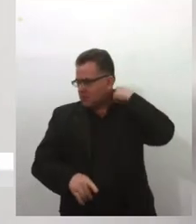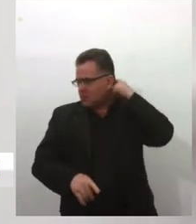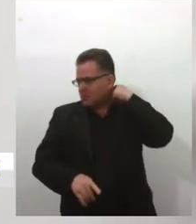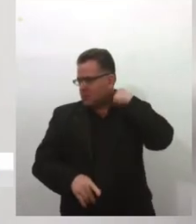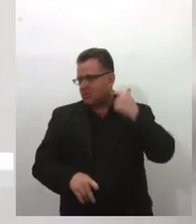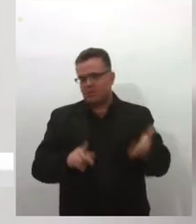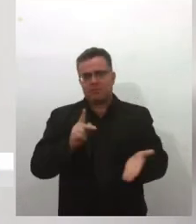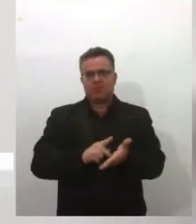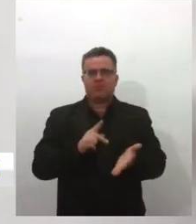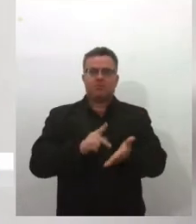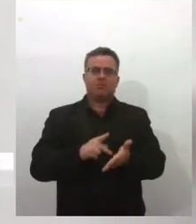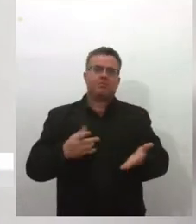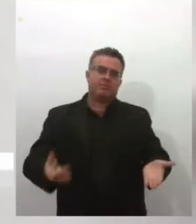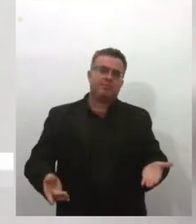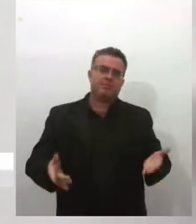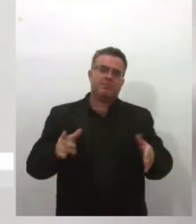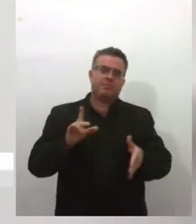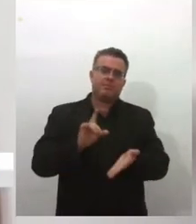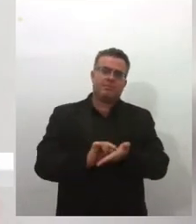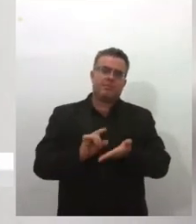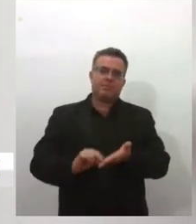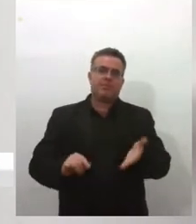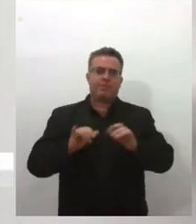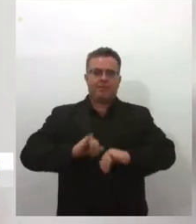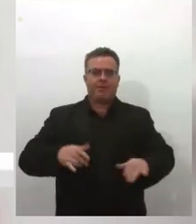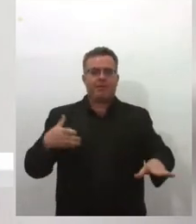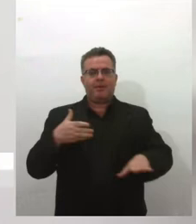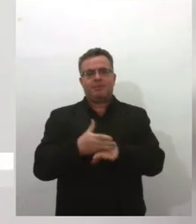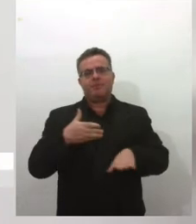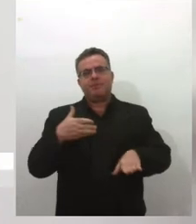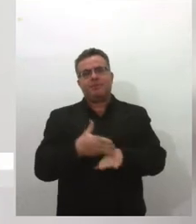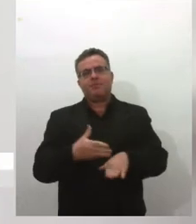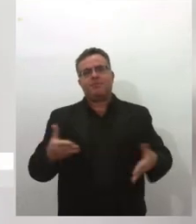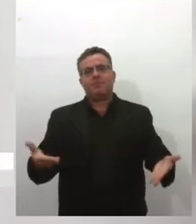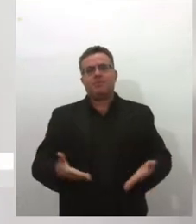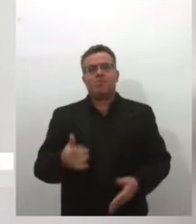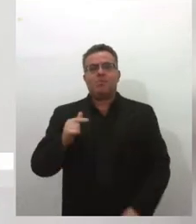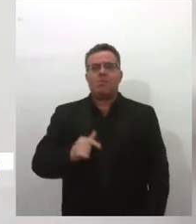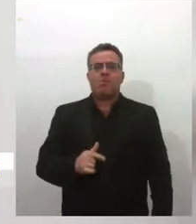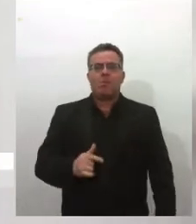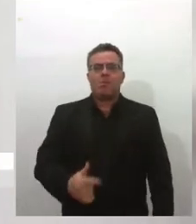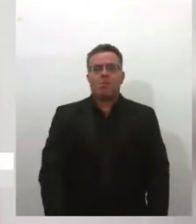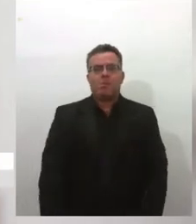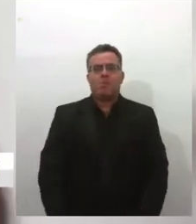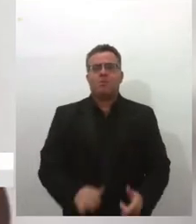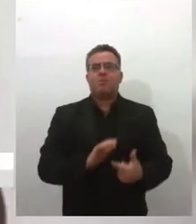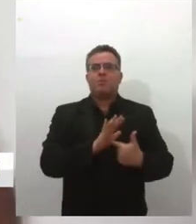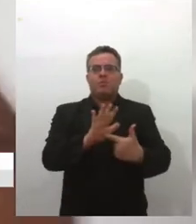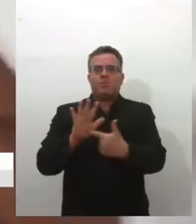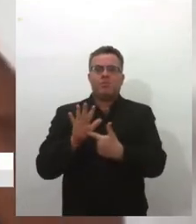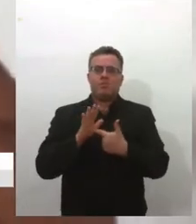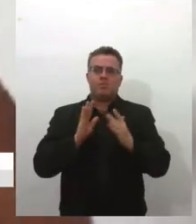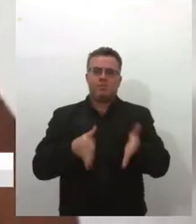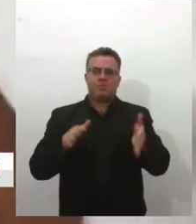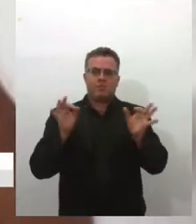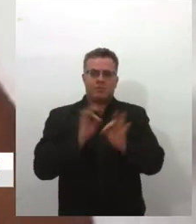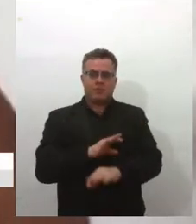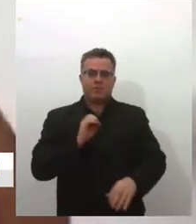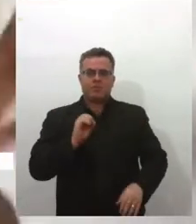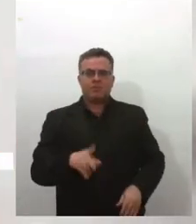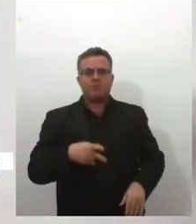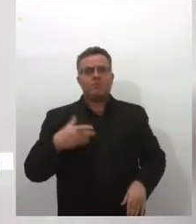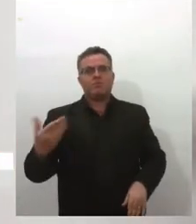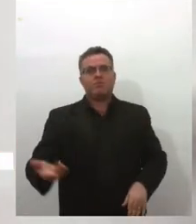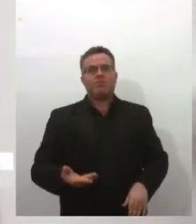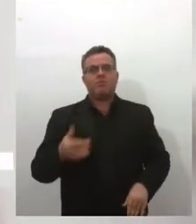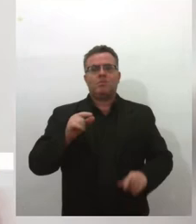comunicação muito fácil, acessível, que hoje tem como a presidenta Danila Dias. E aí, esse momento